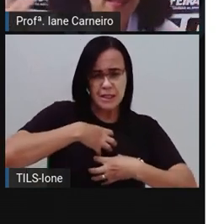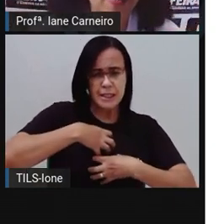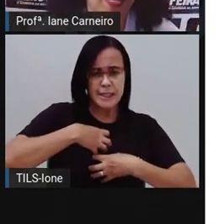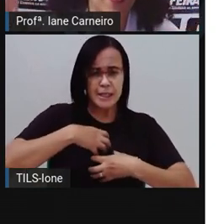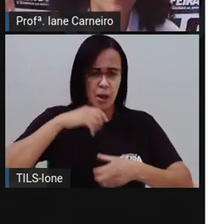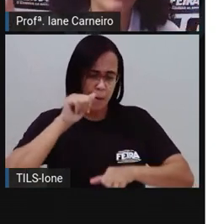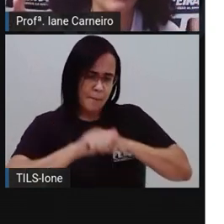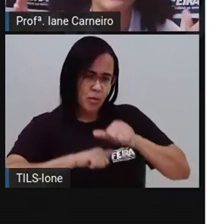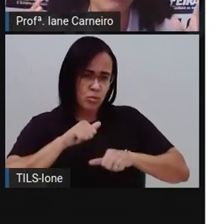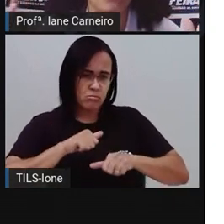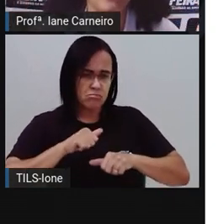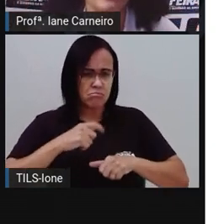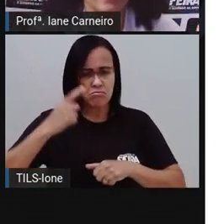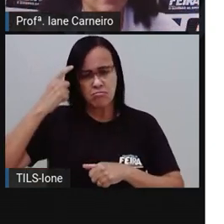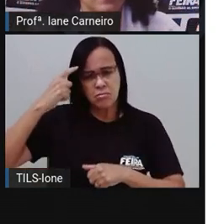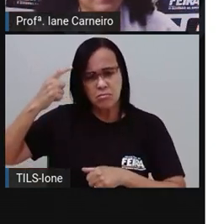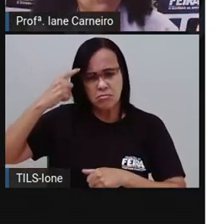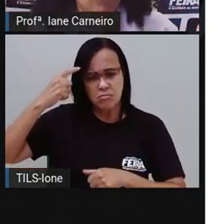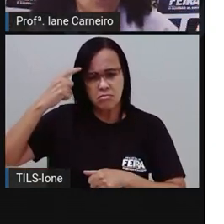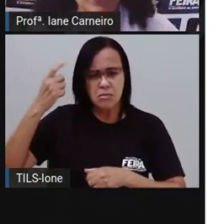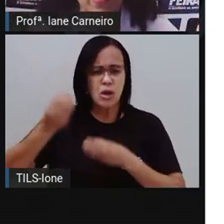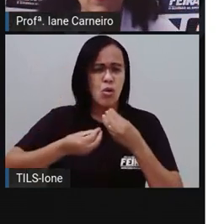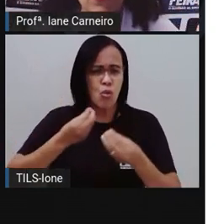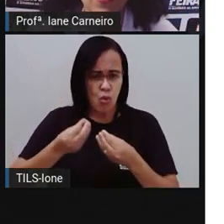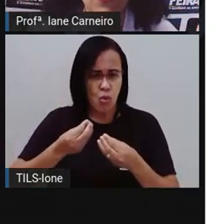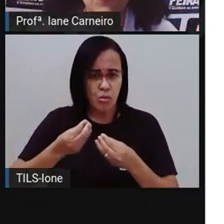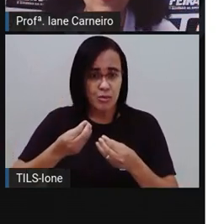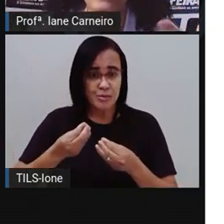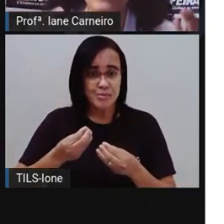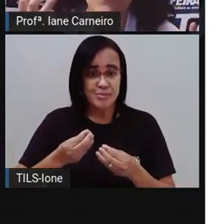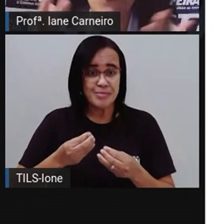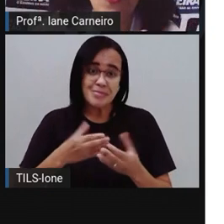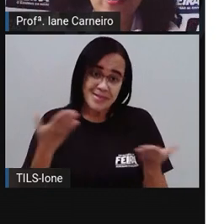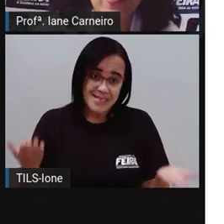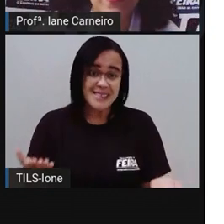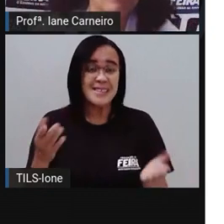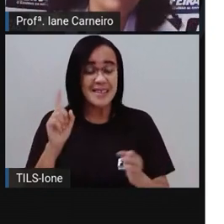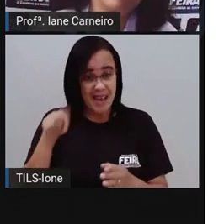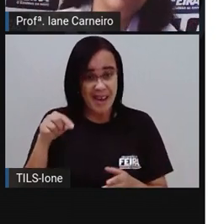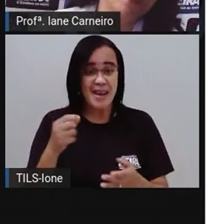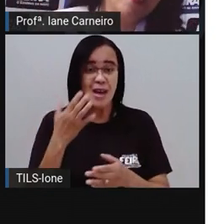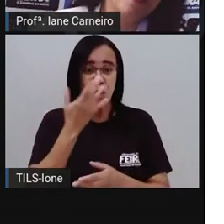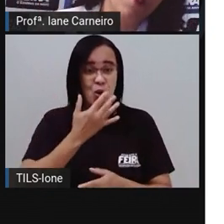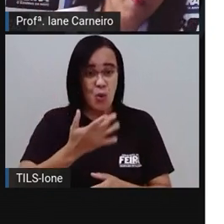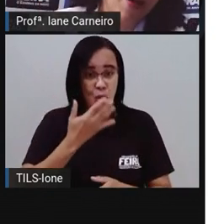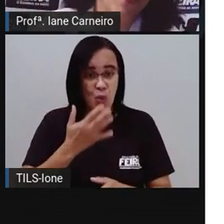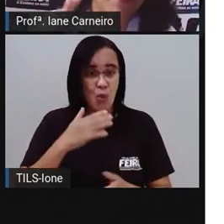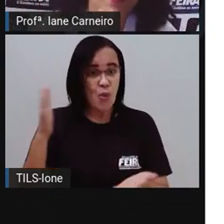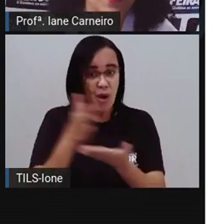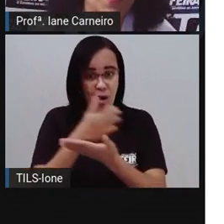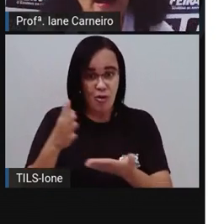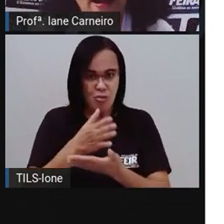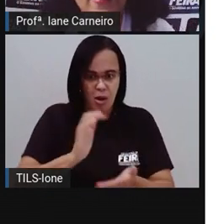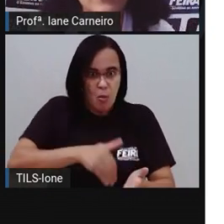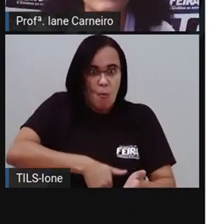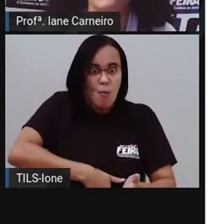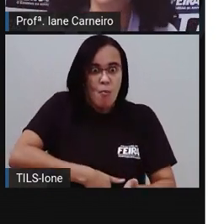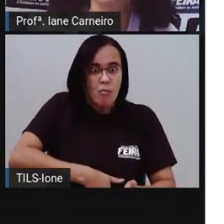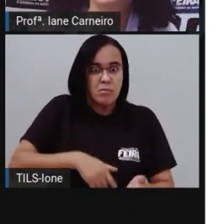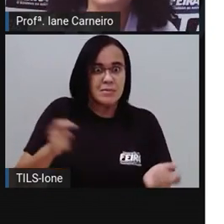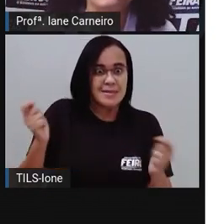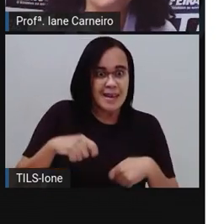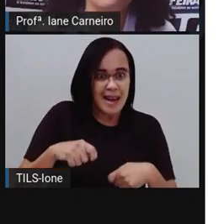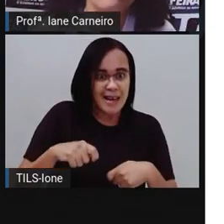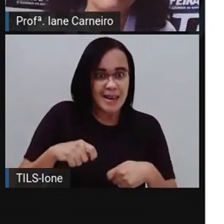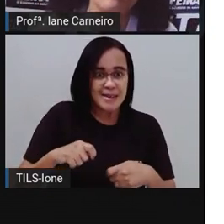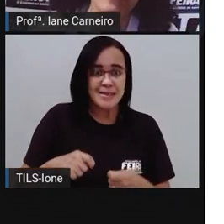pensar, né? Tem cores que dão fome na gente, tem cores que deixam a gente mais desanimado, mais animado, né?